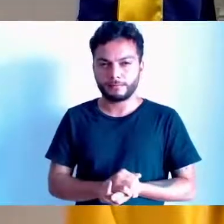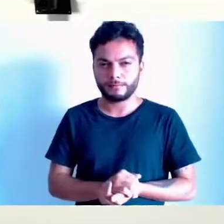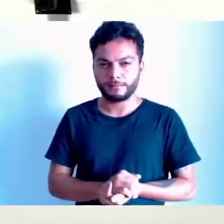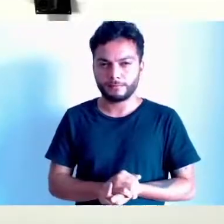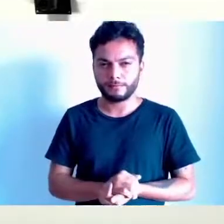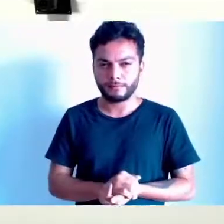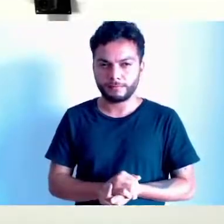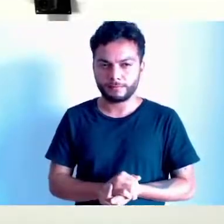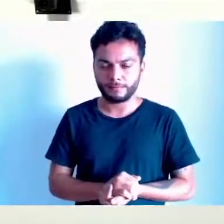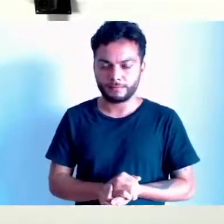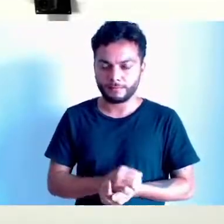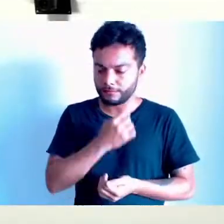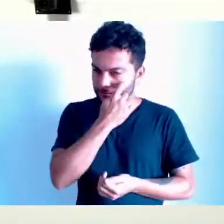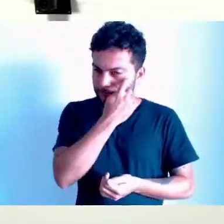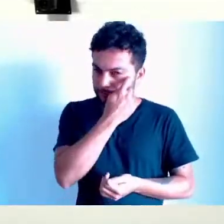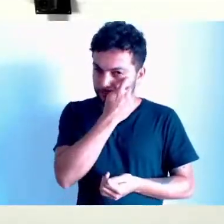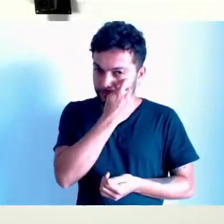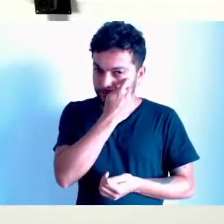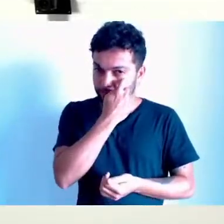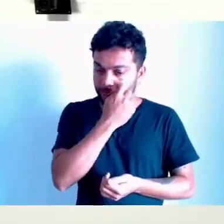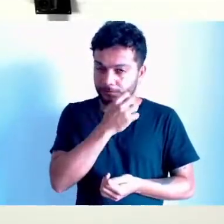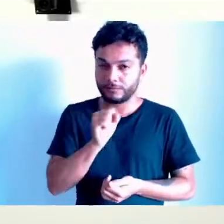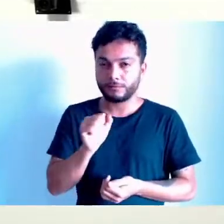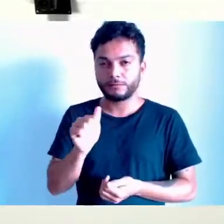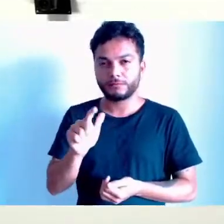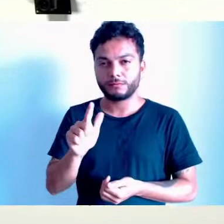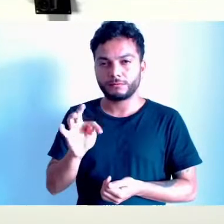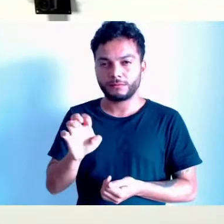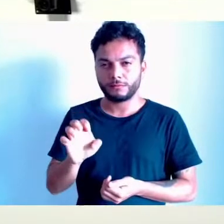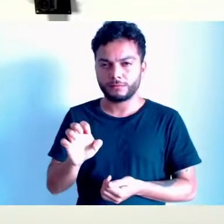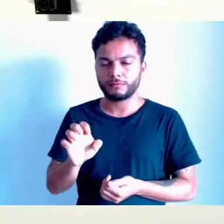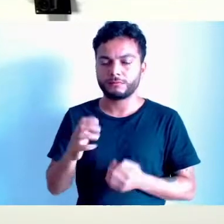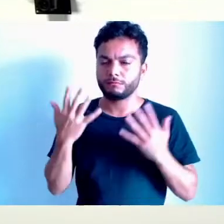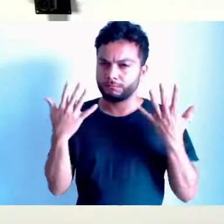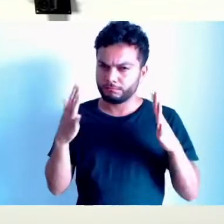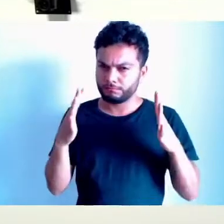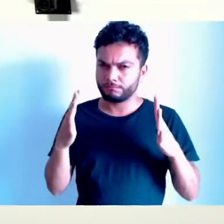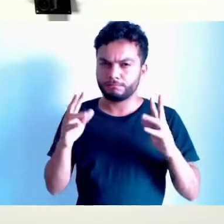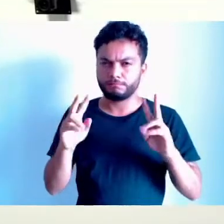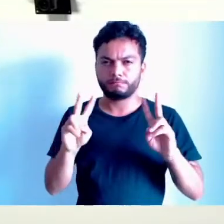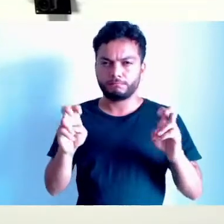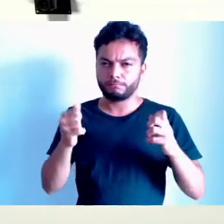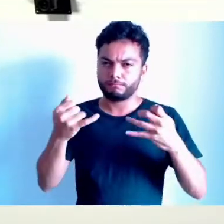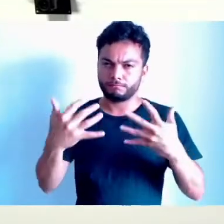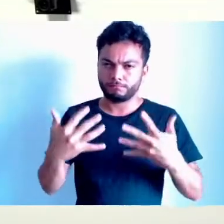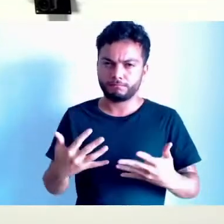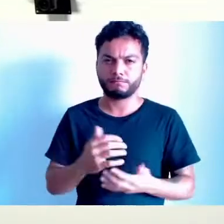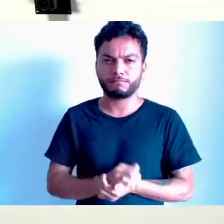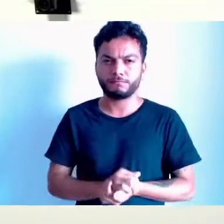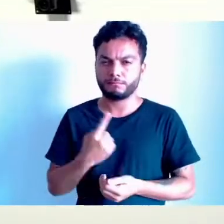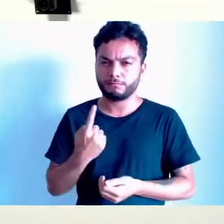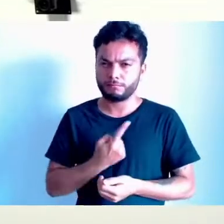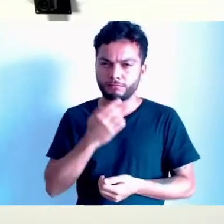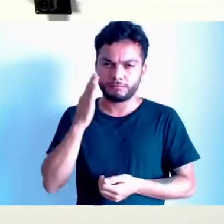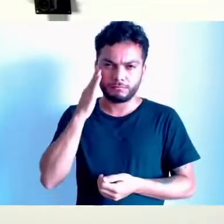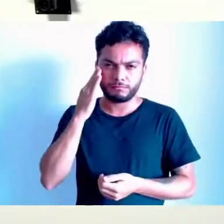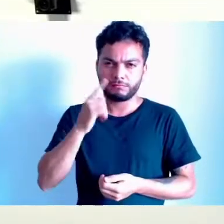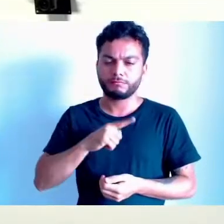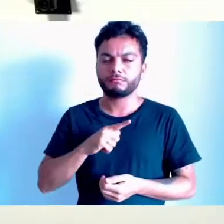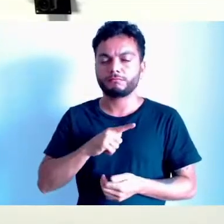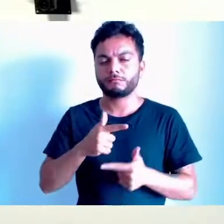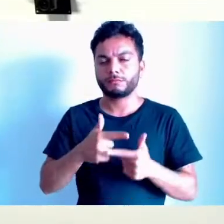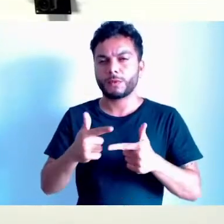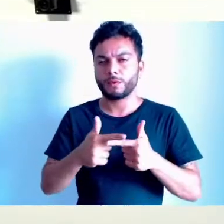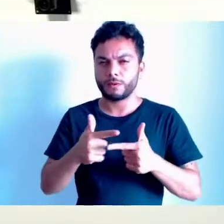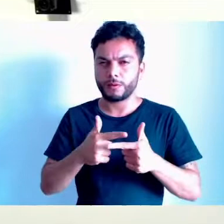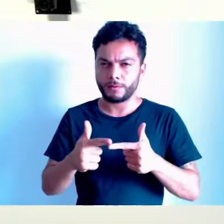Obrigado pela parte, vereadora Salete. Parabéns por entrar nesse assunto. E a gente sabe que teve problema com a empresa, mas muita